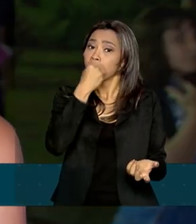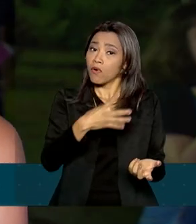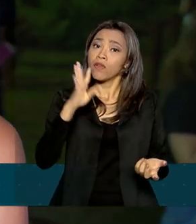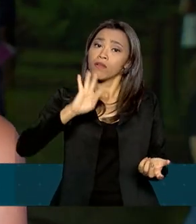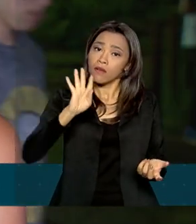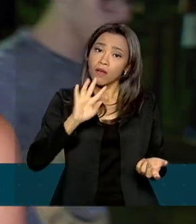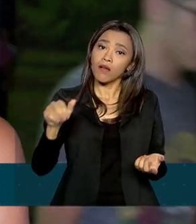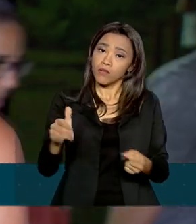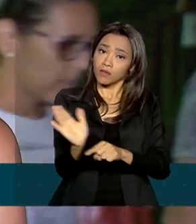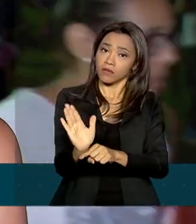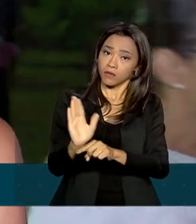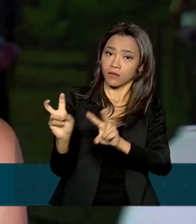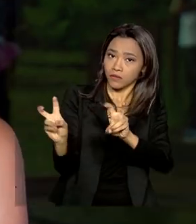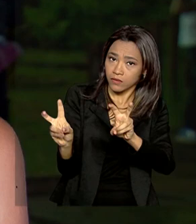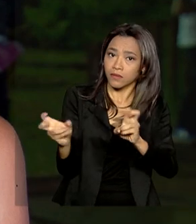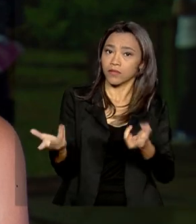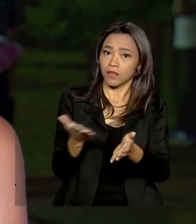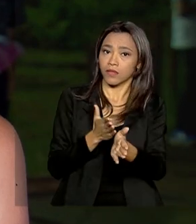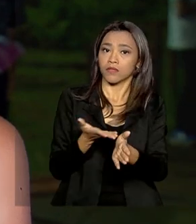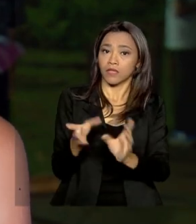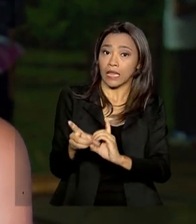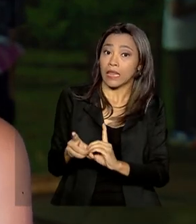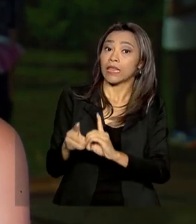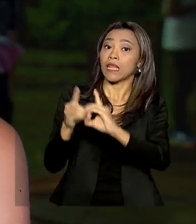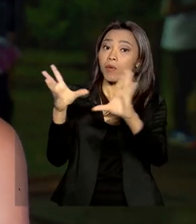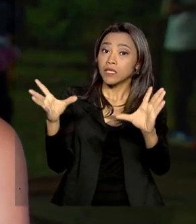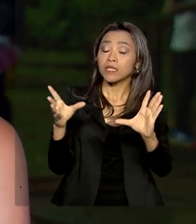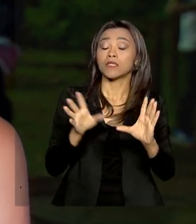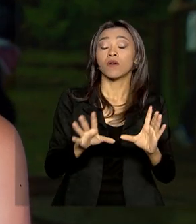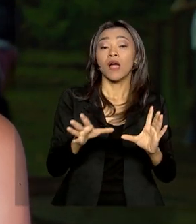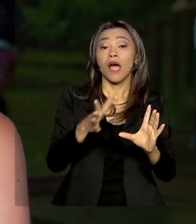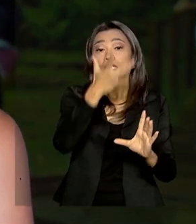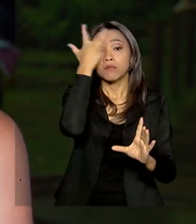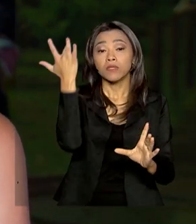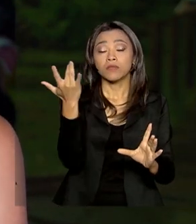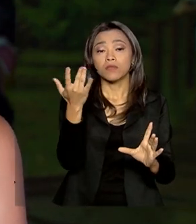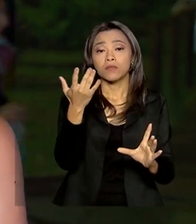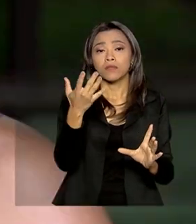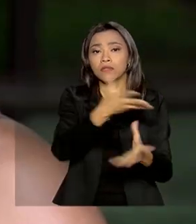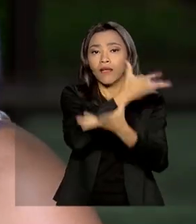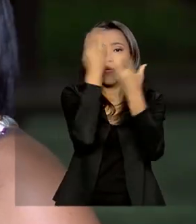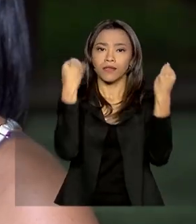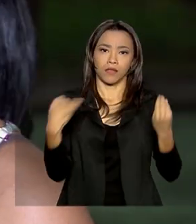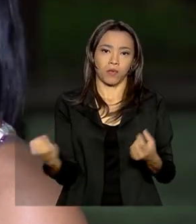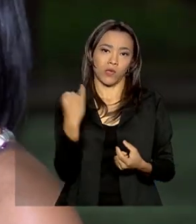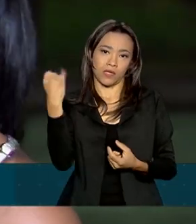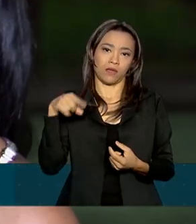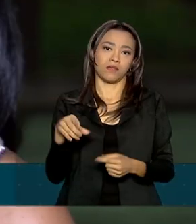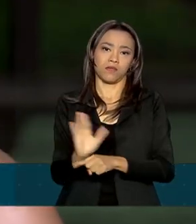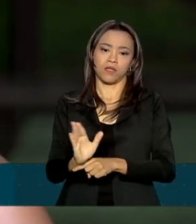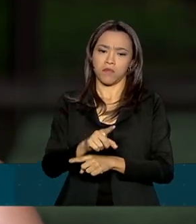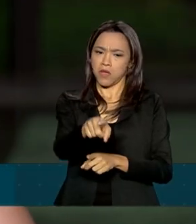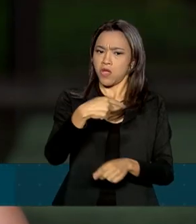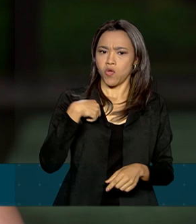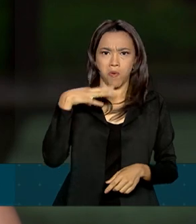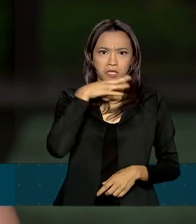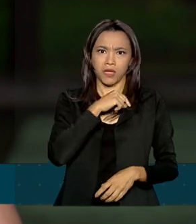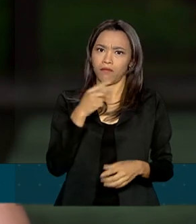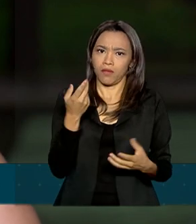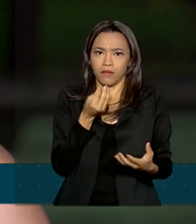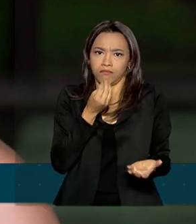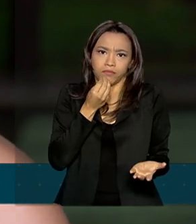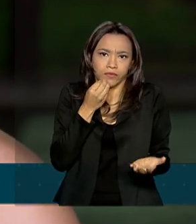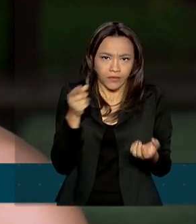as pessoas esquecem da importância do cinema para a população. Na verdade, eu não esperava por esse tema,